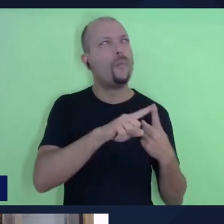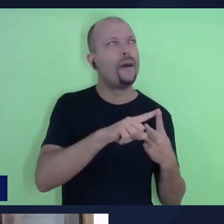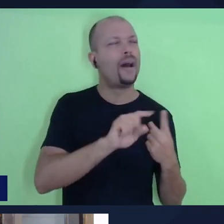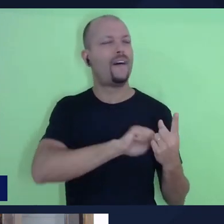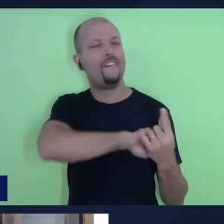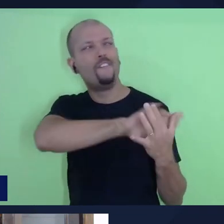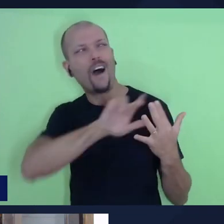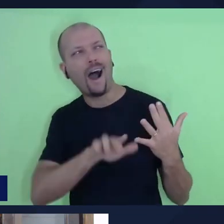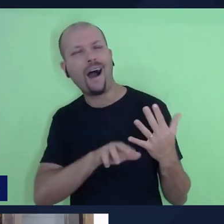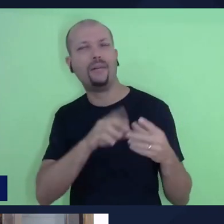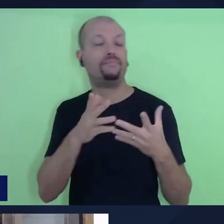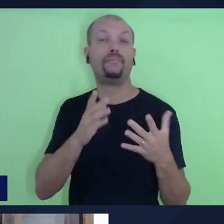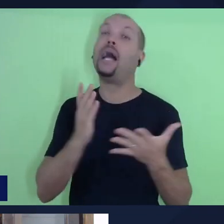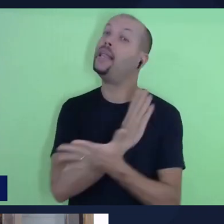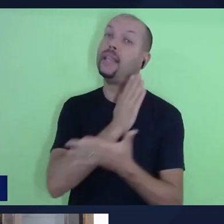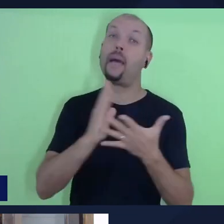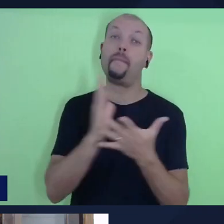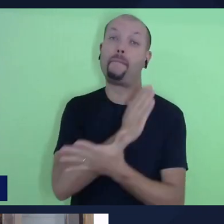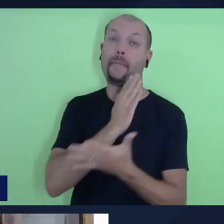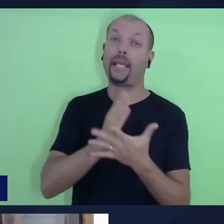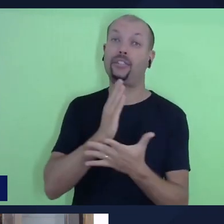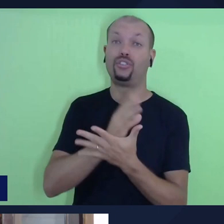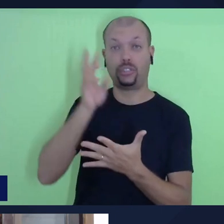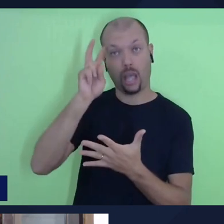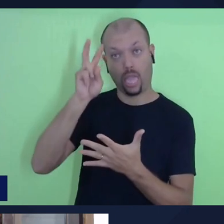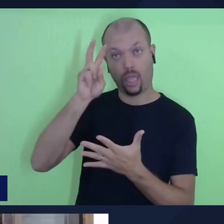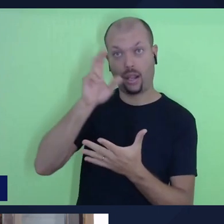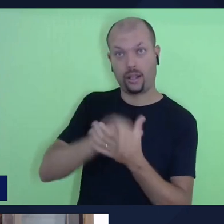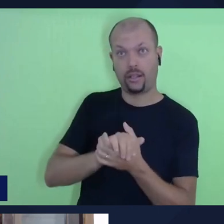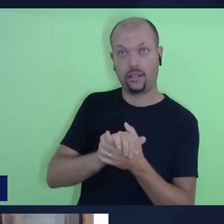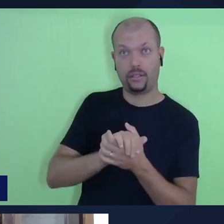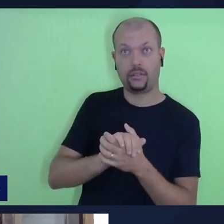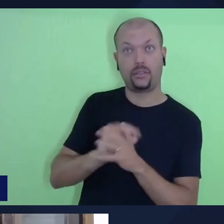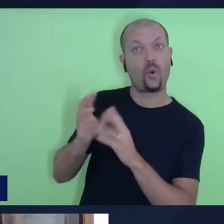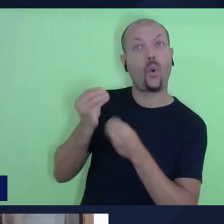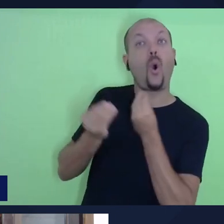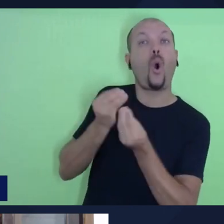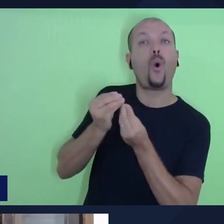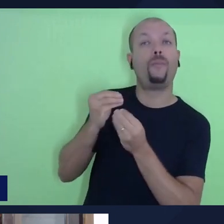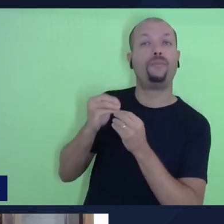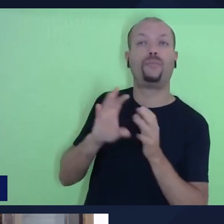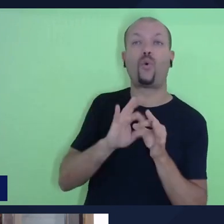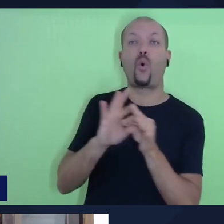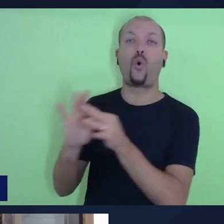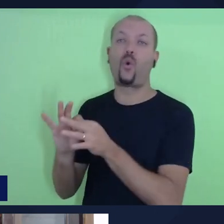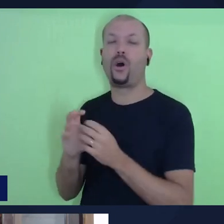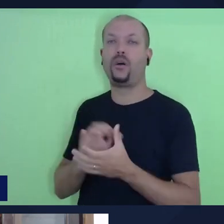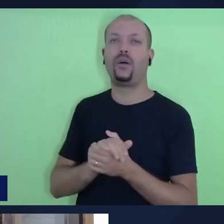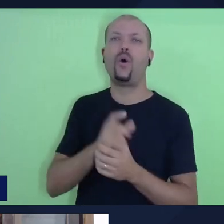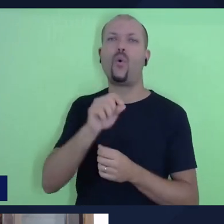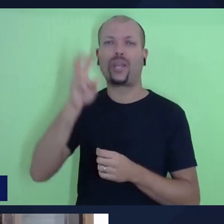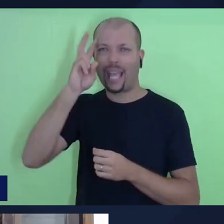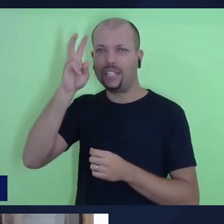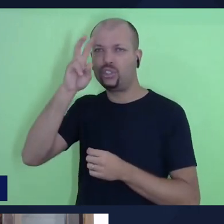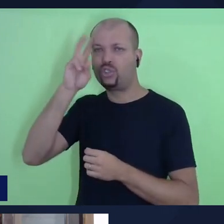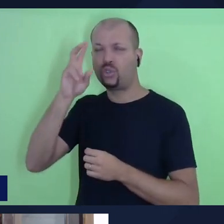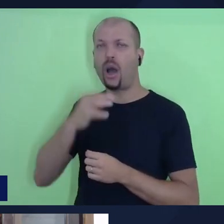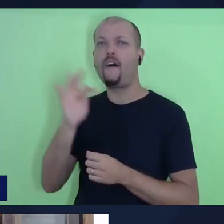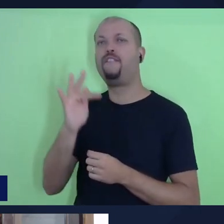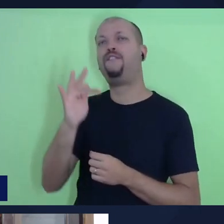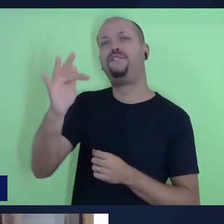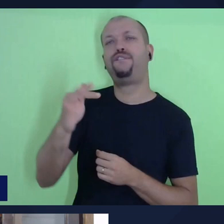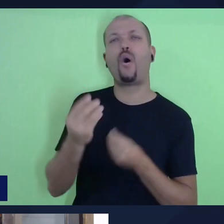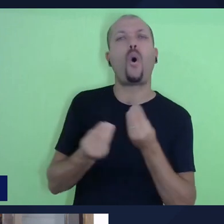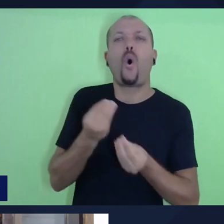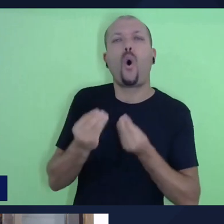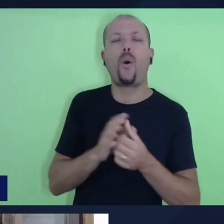perspectiva, da camada que você está olhando. Você está olhando para a história presente? Você está olhando para o que aquela história representa no futuro? Você está